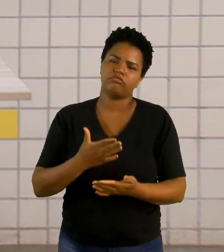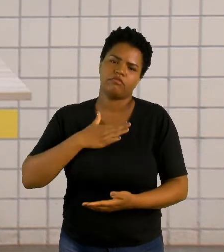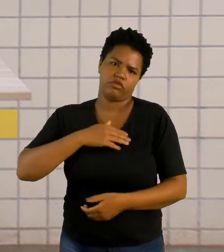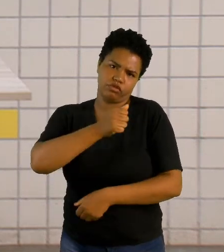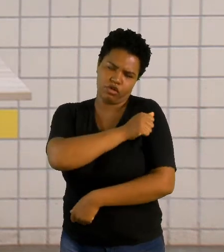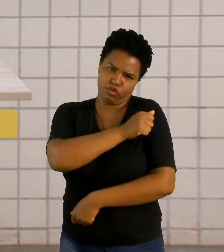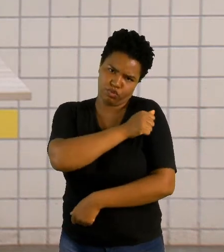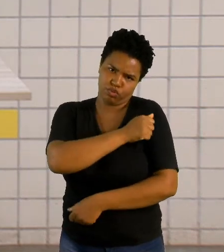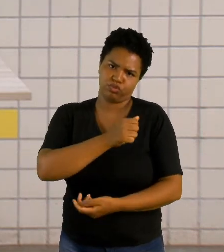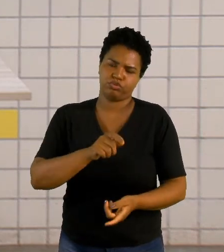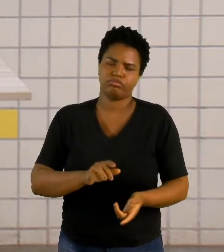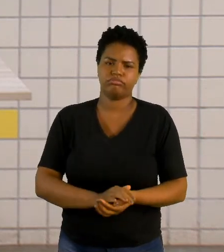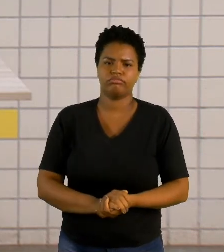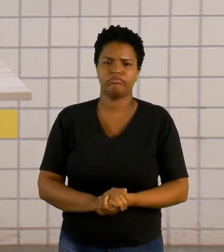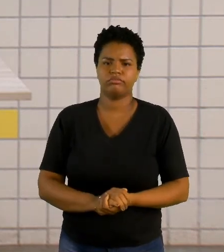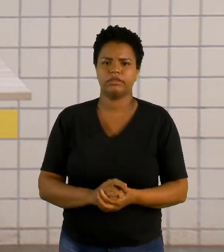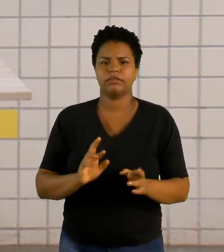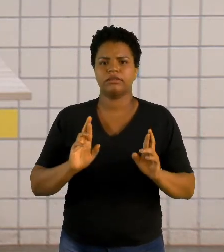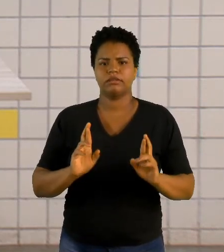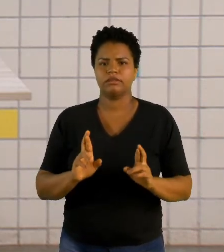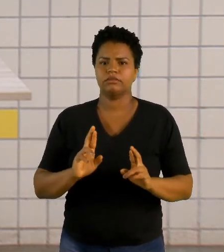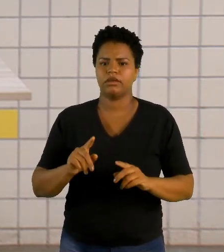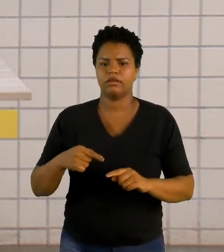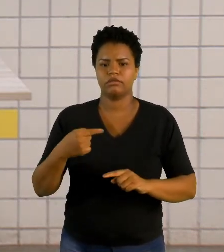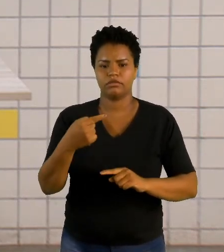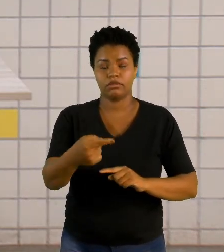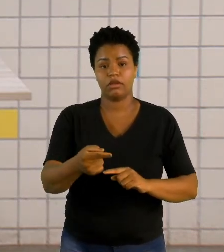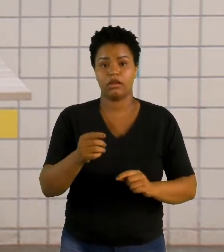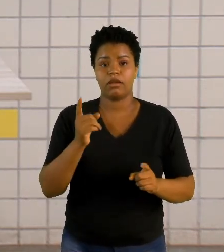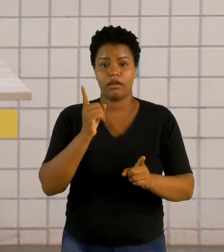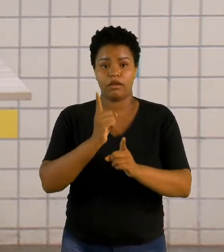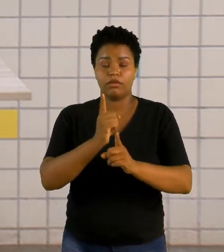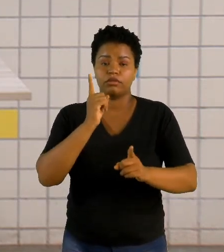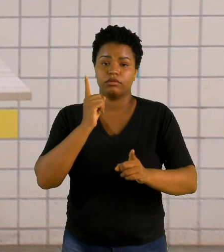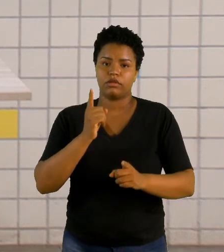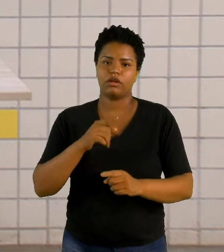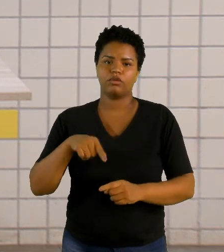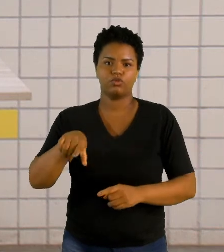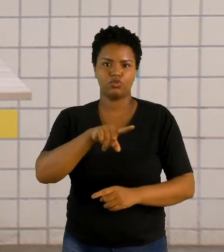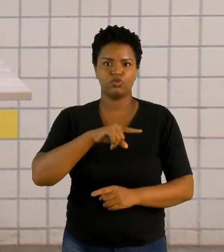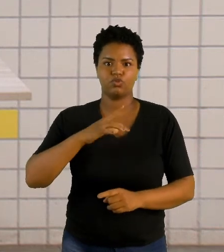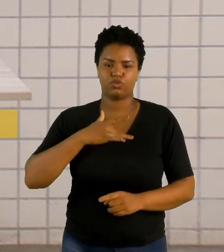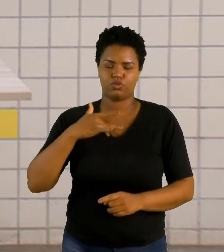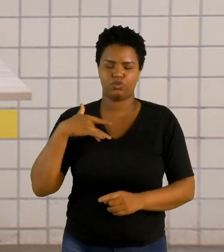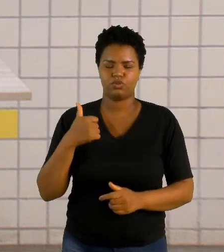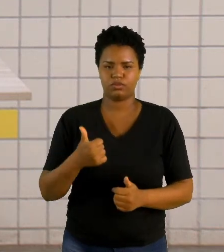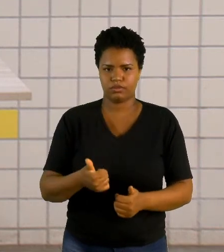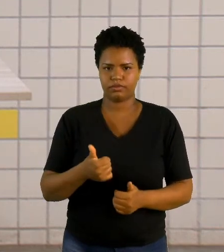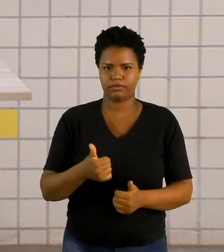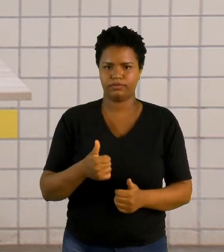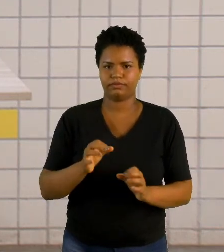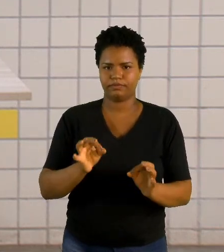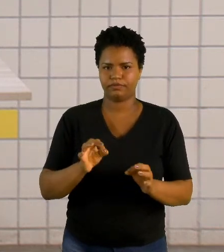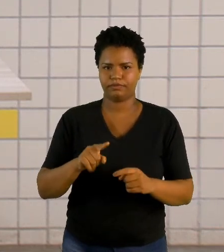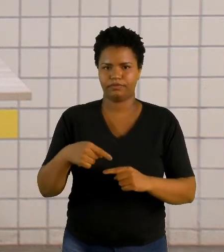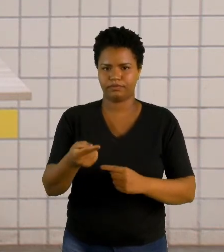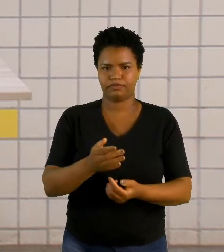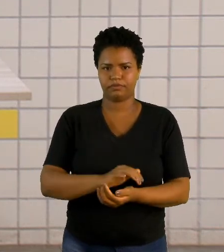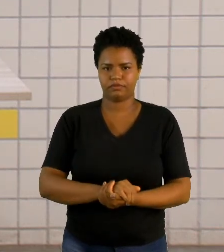saudade dos meus alunos e espero encontrá-los em breve todo mundo saudável, tá certo? Até mais!